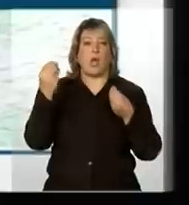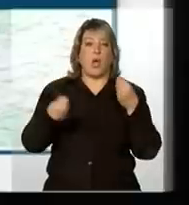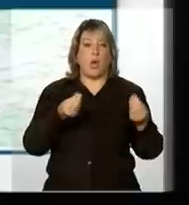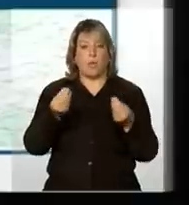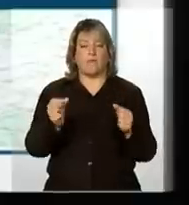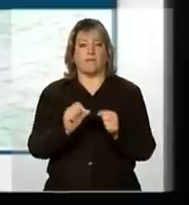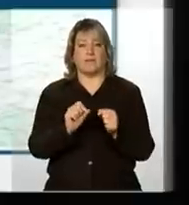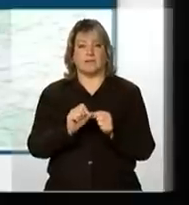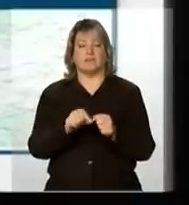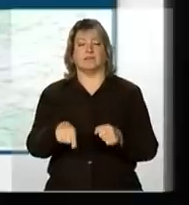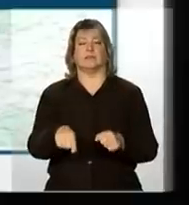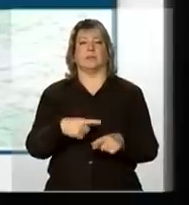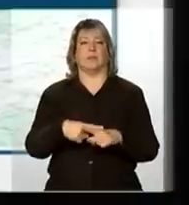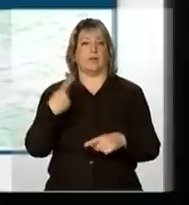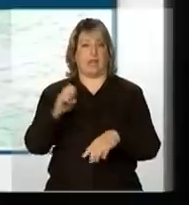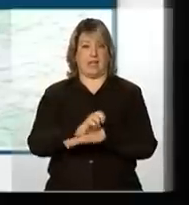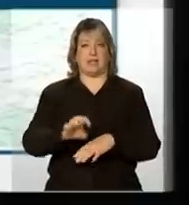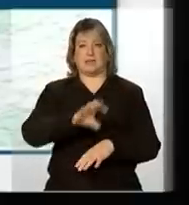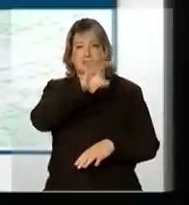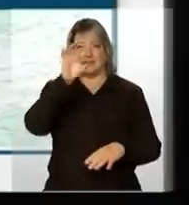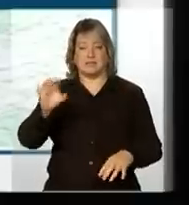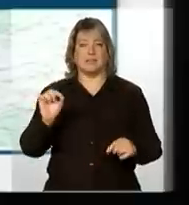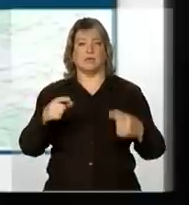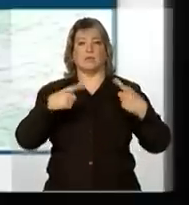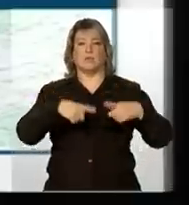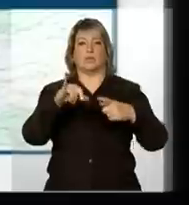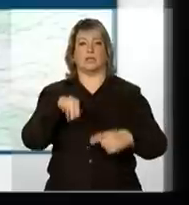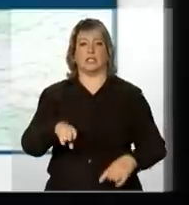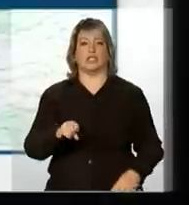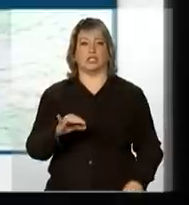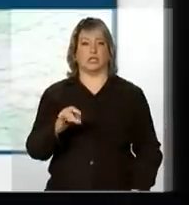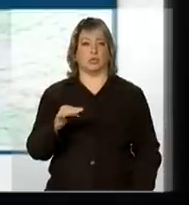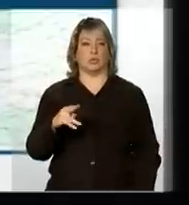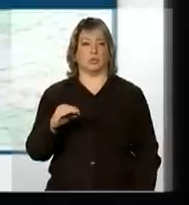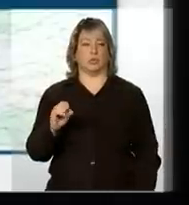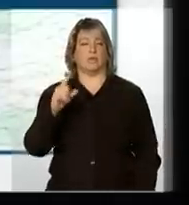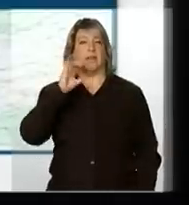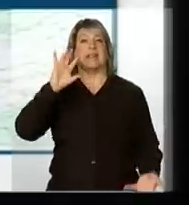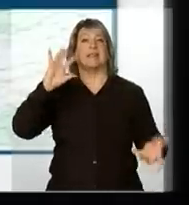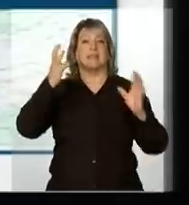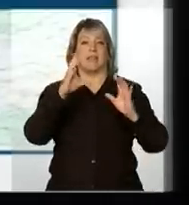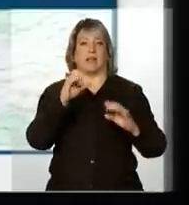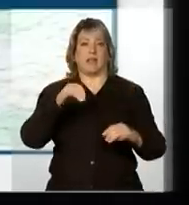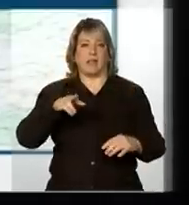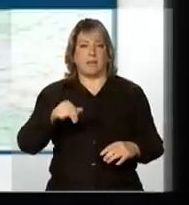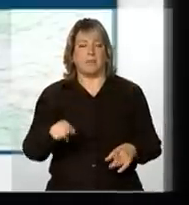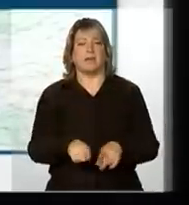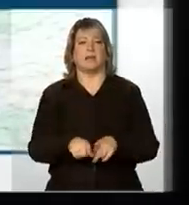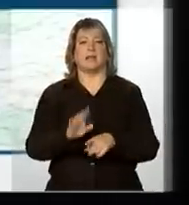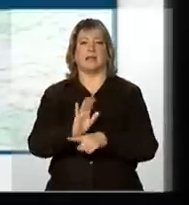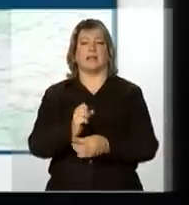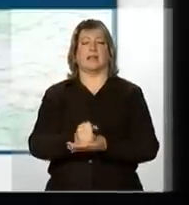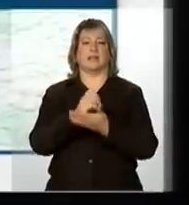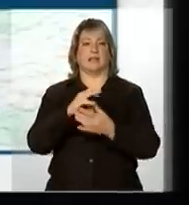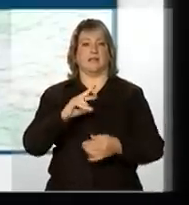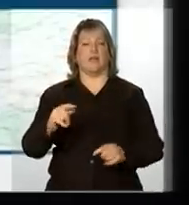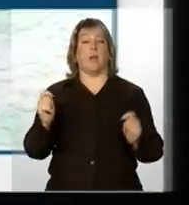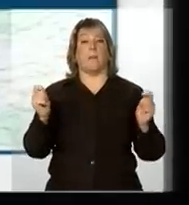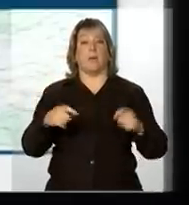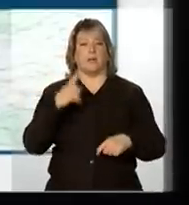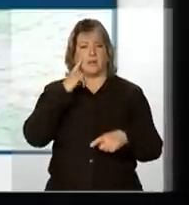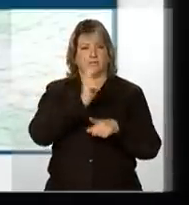através dos seus institutos de meteorologia, através das suas instituições de defesa civil, poder estarem